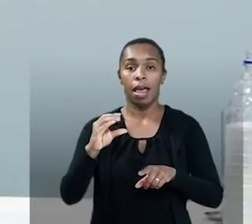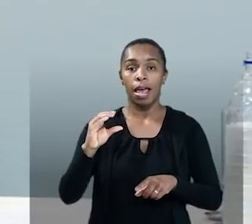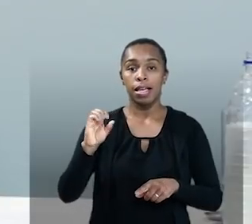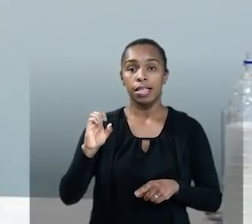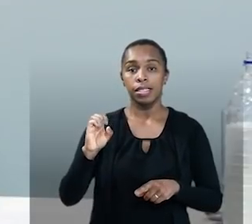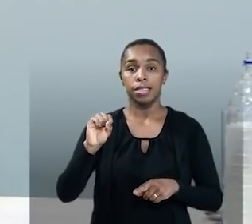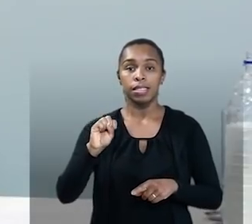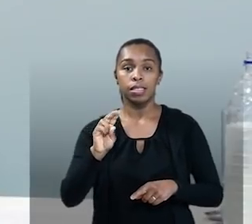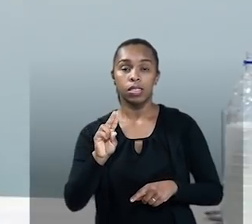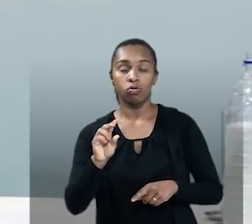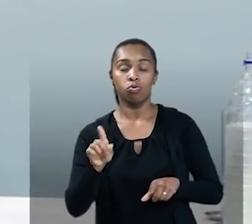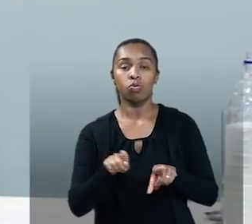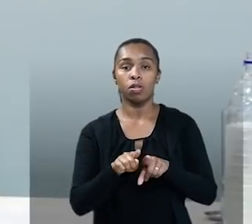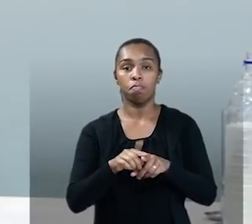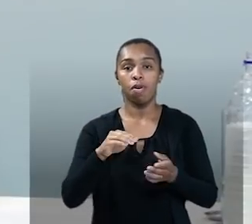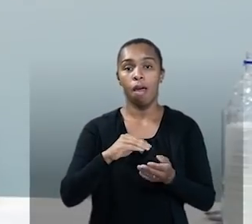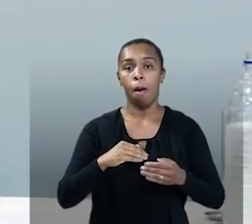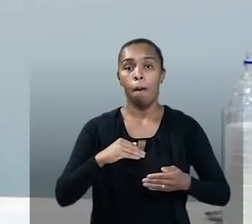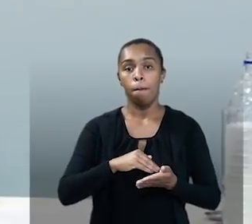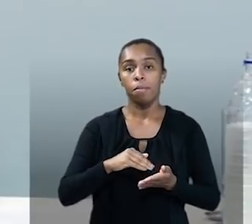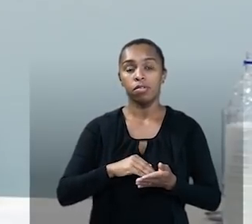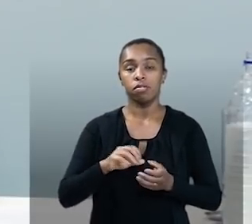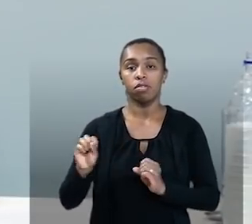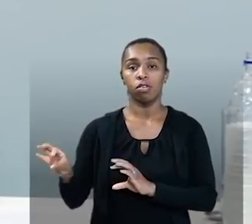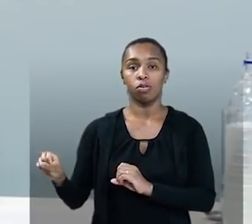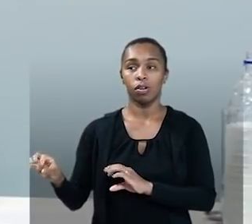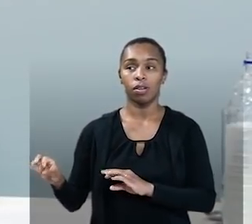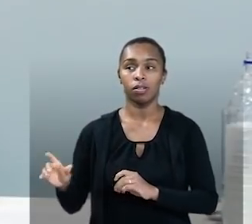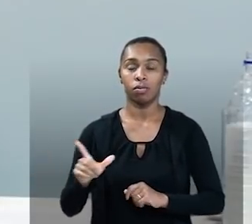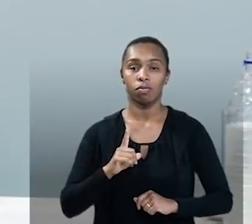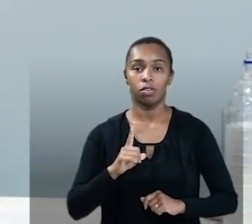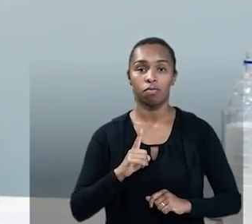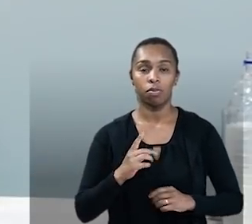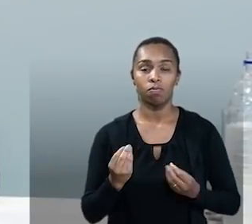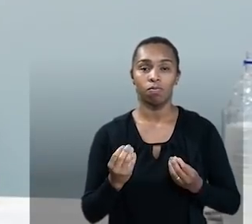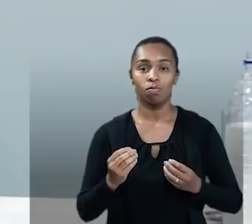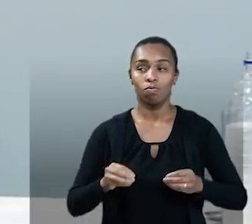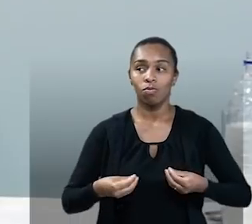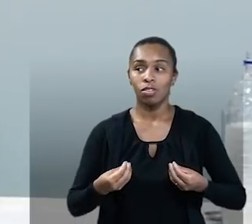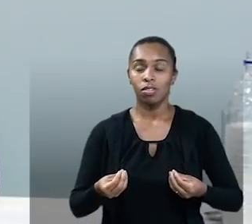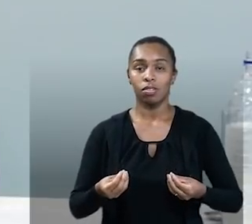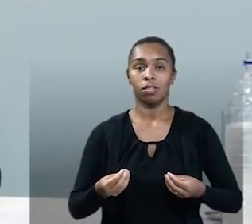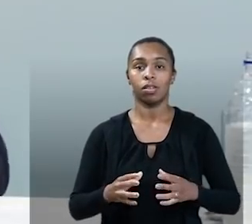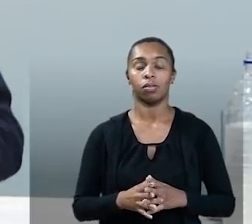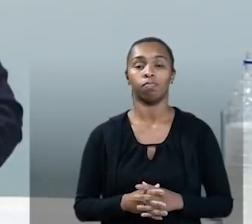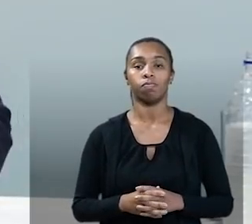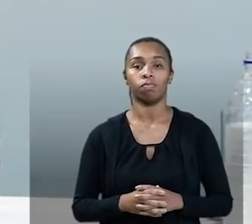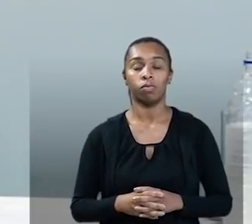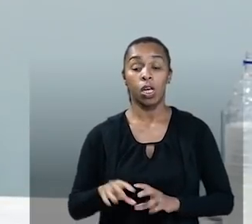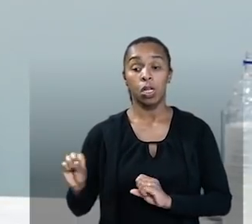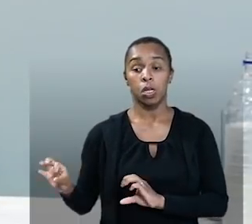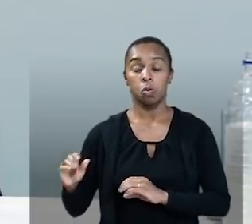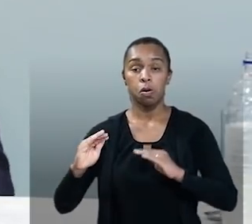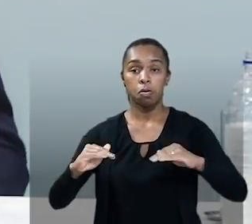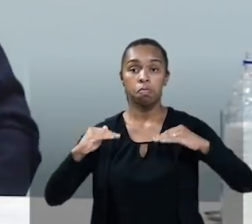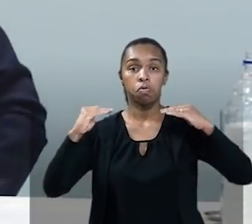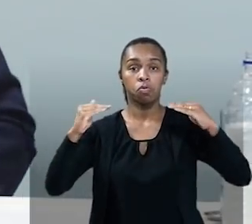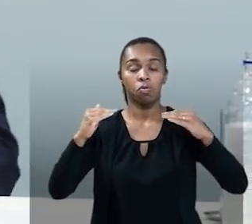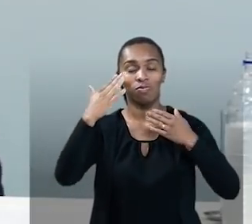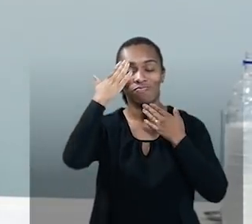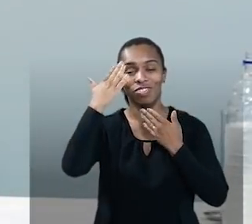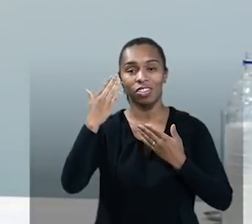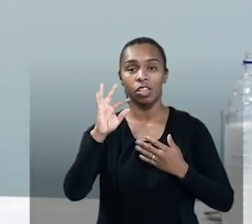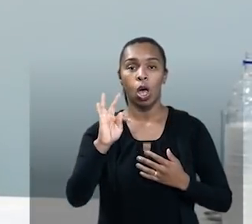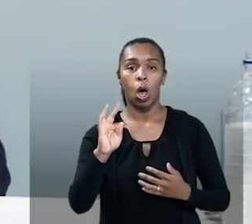e o Ministério da Educação tenham feito muitas entregas simultâneas aqui em prol da Educação Superior. Então, quero aqui